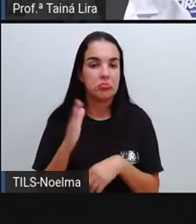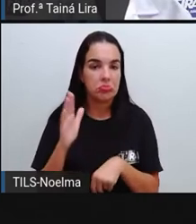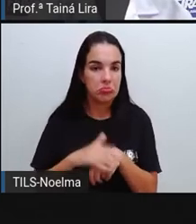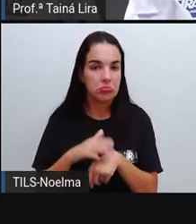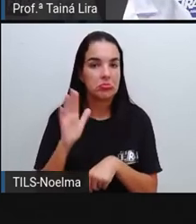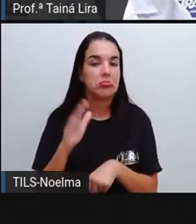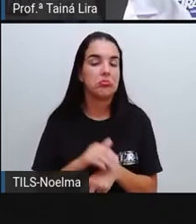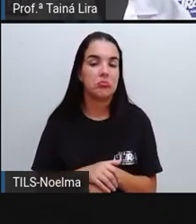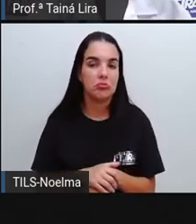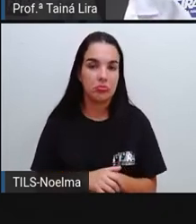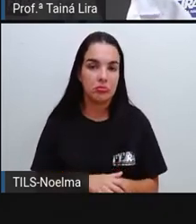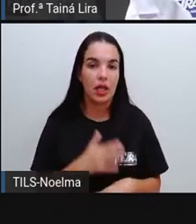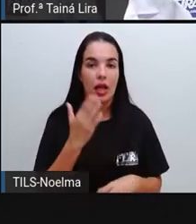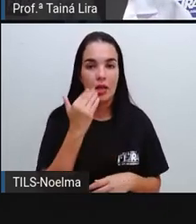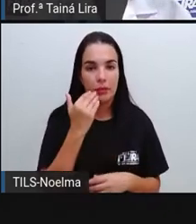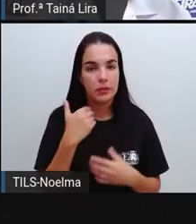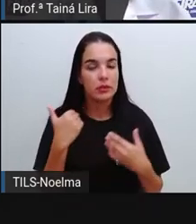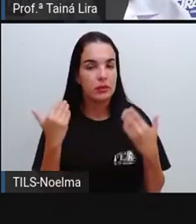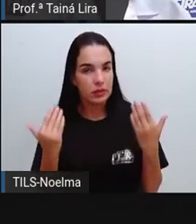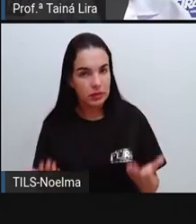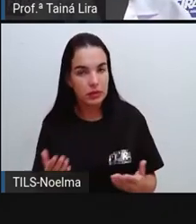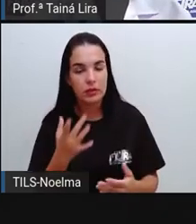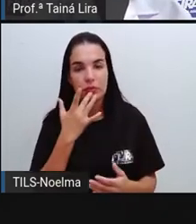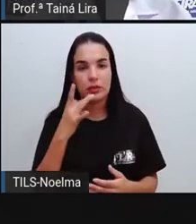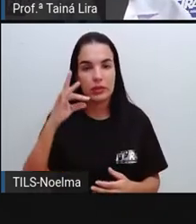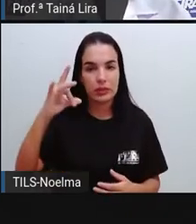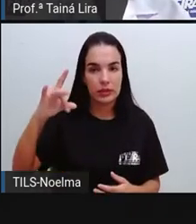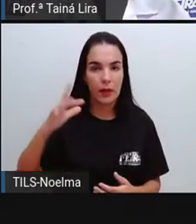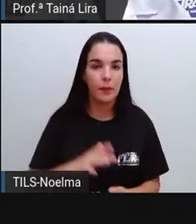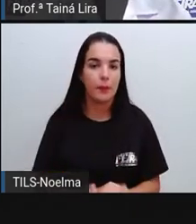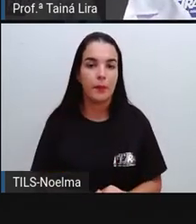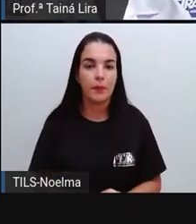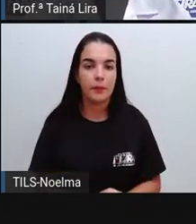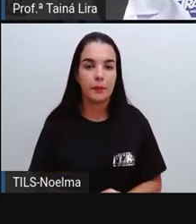são perigosas e a hipertensão também é perigosa, tá?